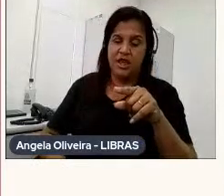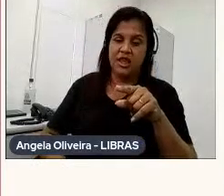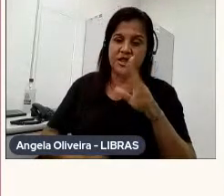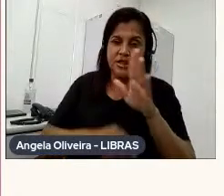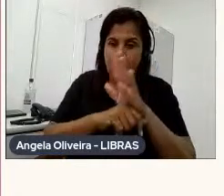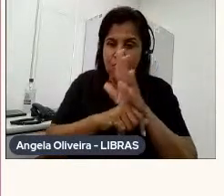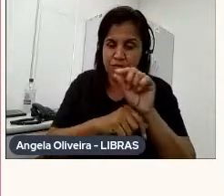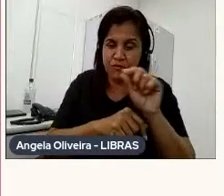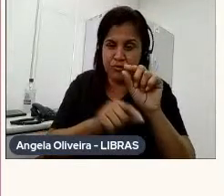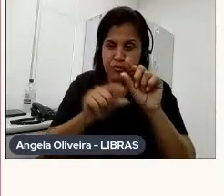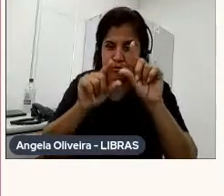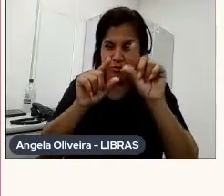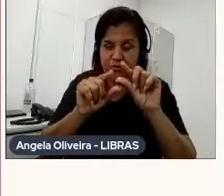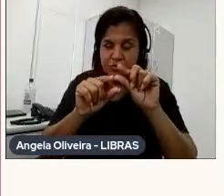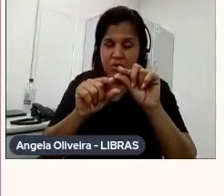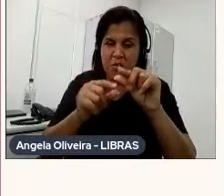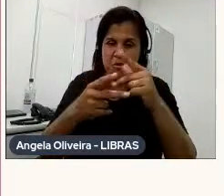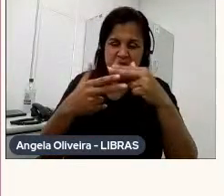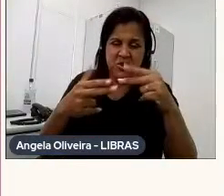em que a gente mistura